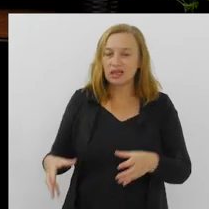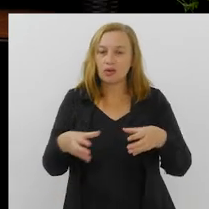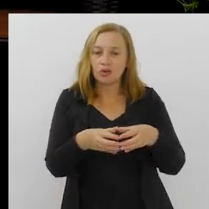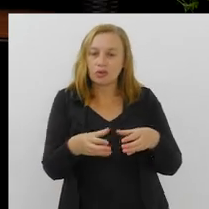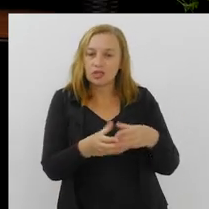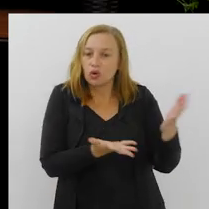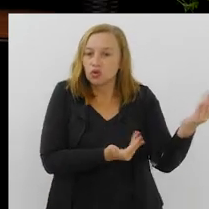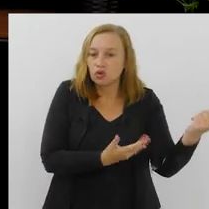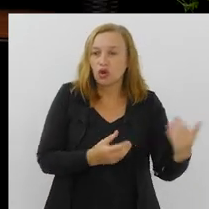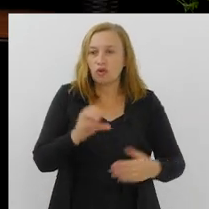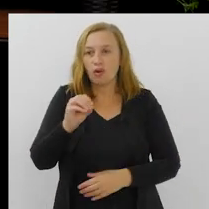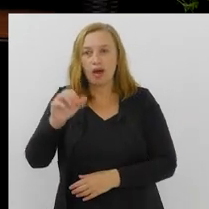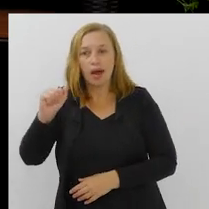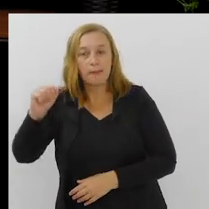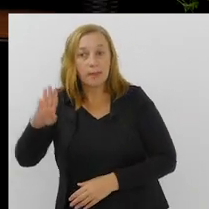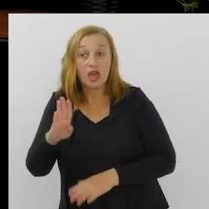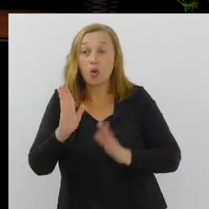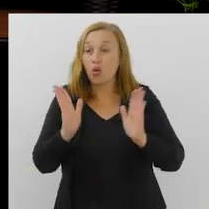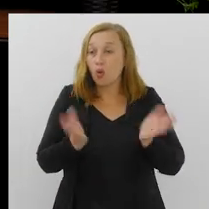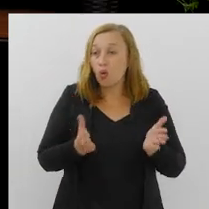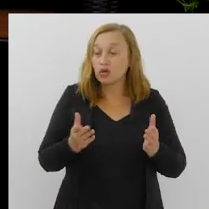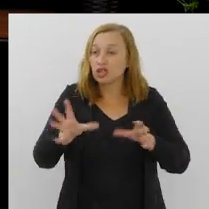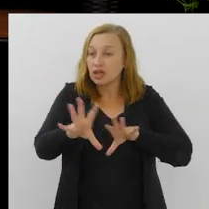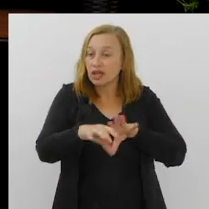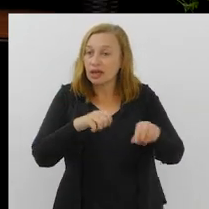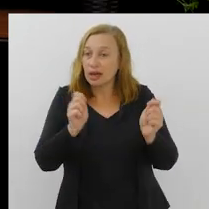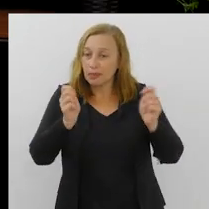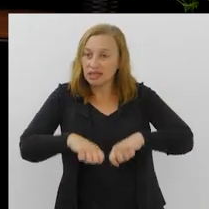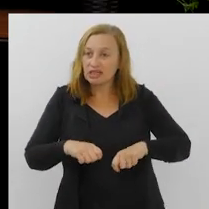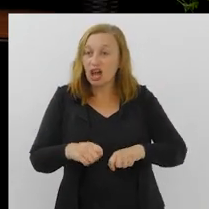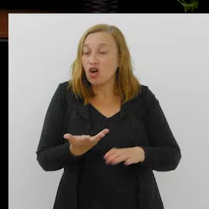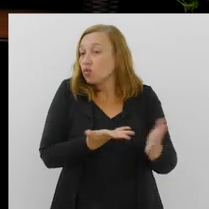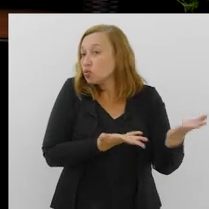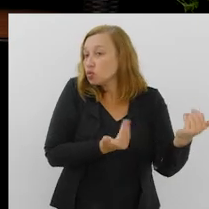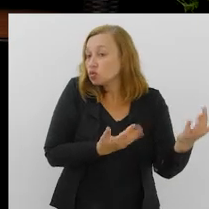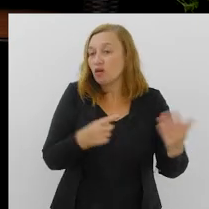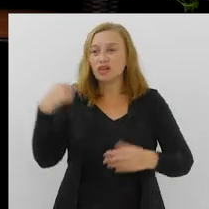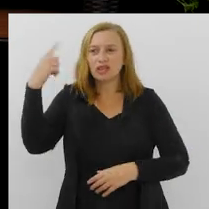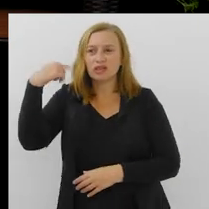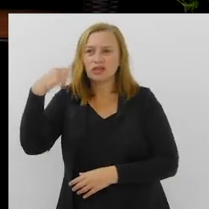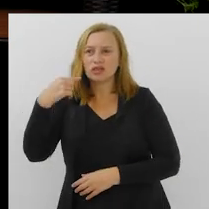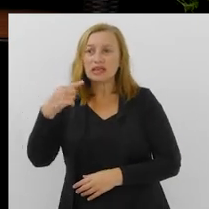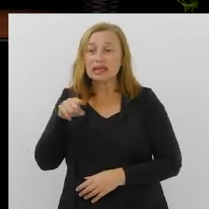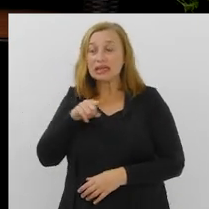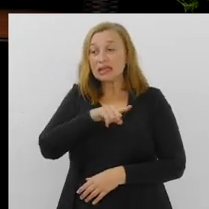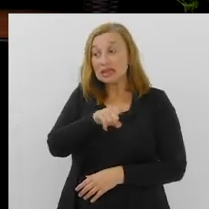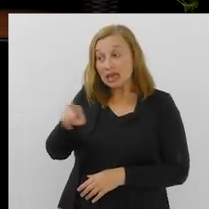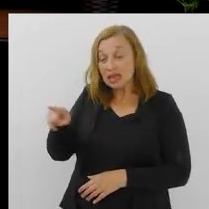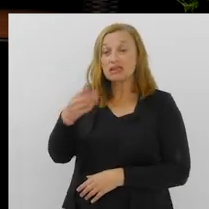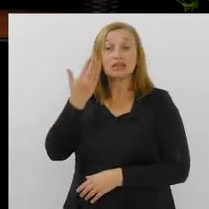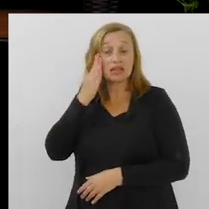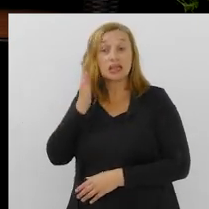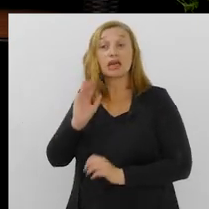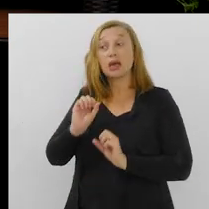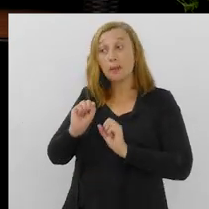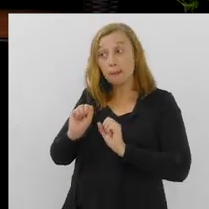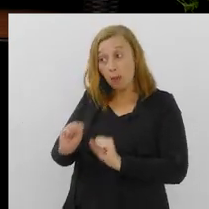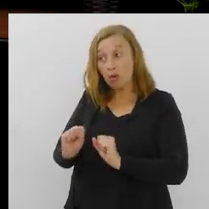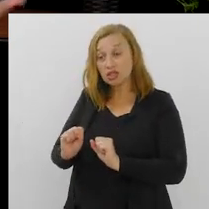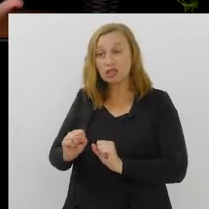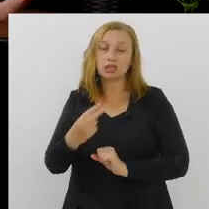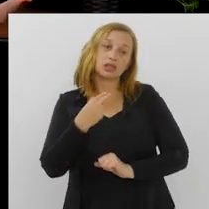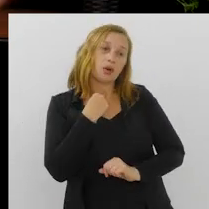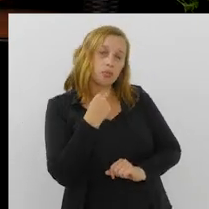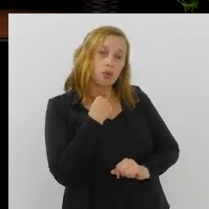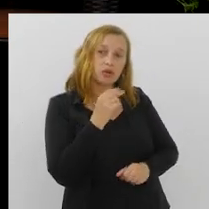presidente da Comissão Jovem da OAB Rio hoje, é capacitar esse jovem advogado fazendo com que ele entenda o que ele